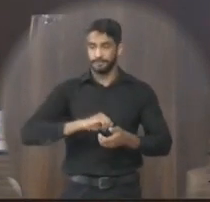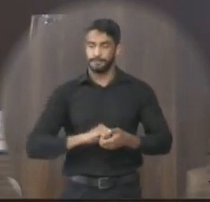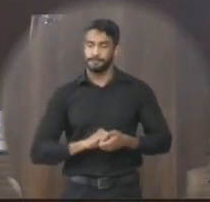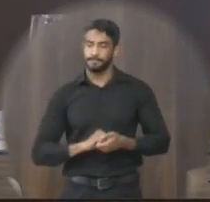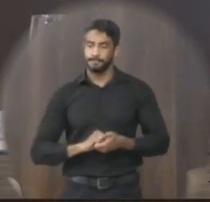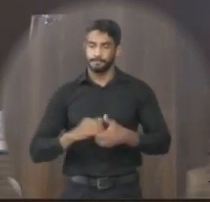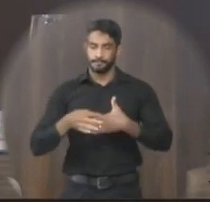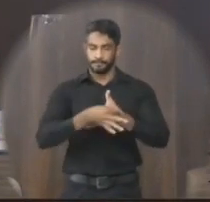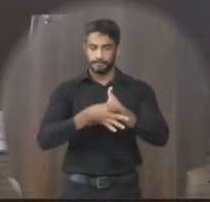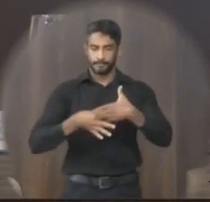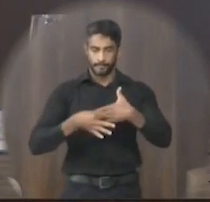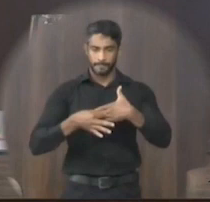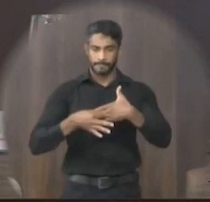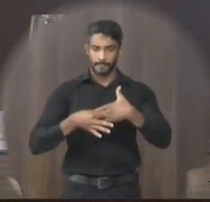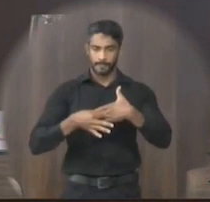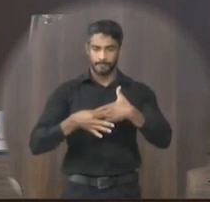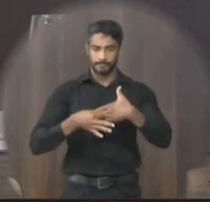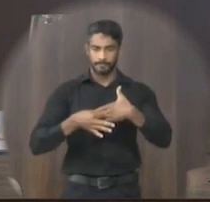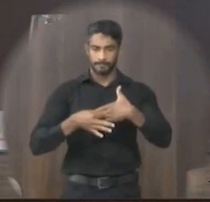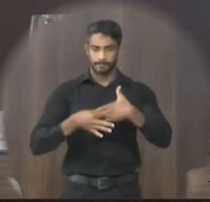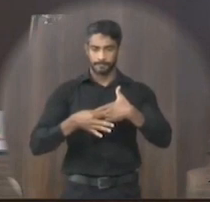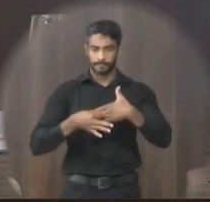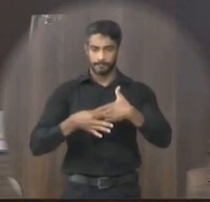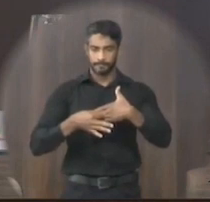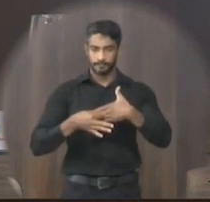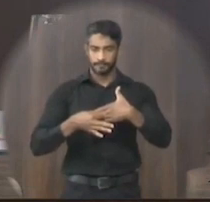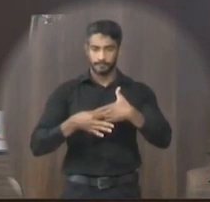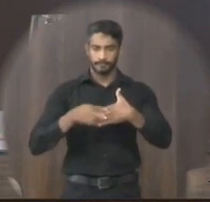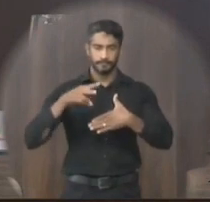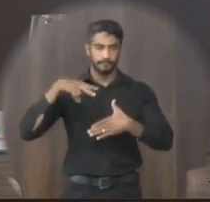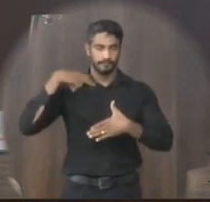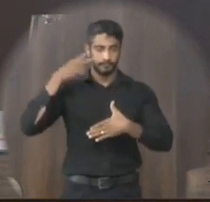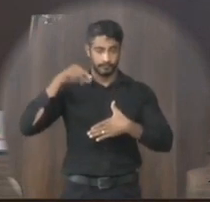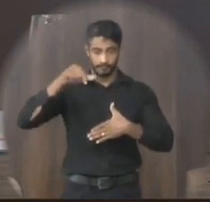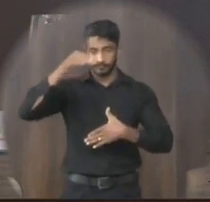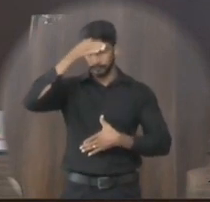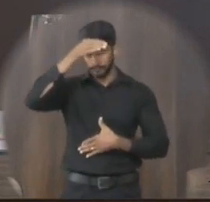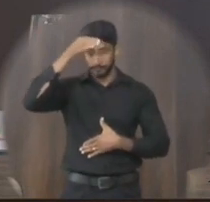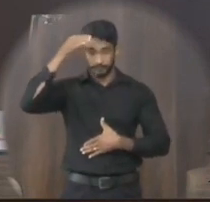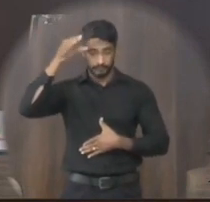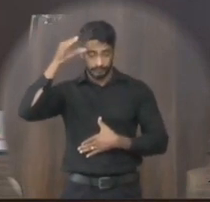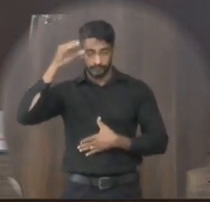de autoria dos vereadores desta casa